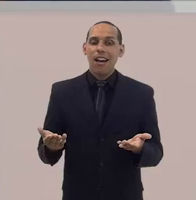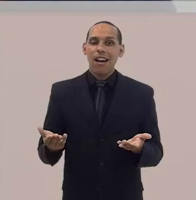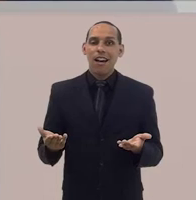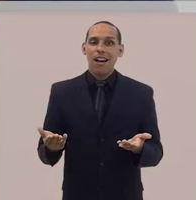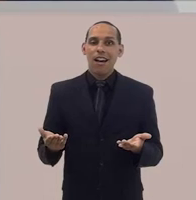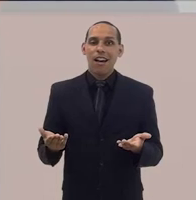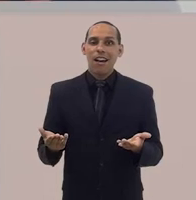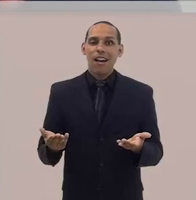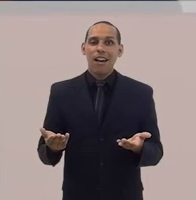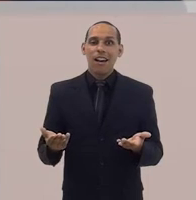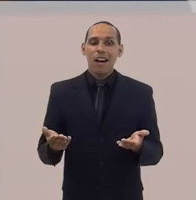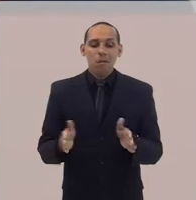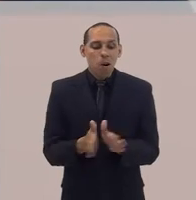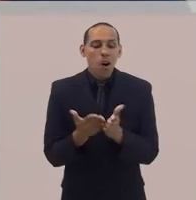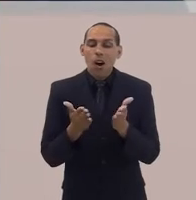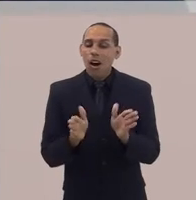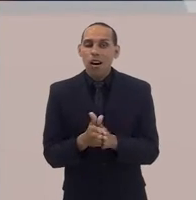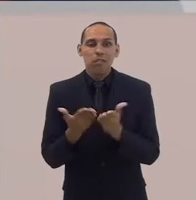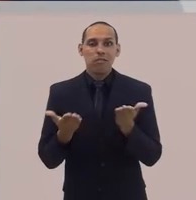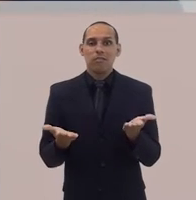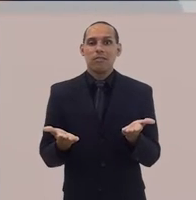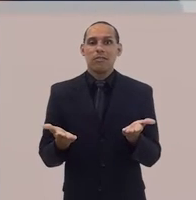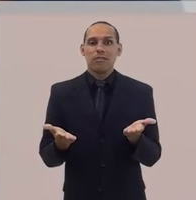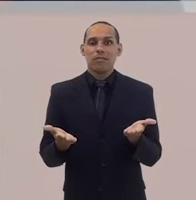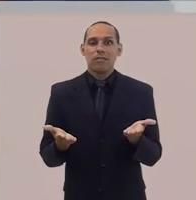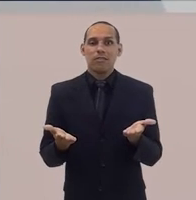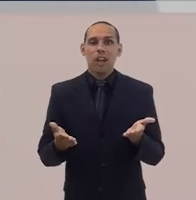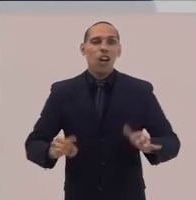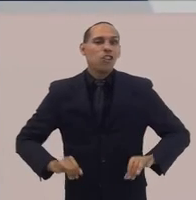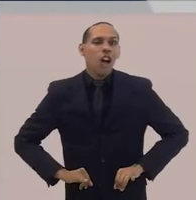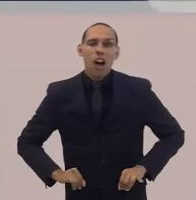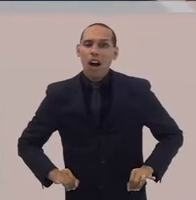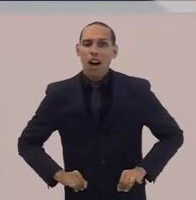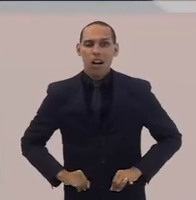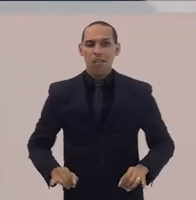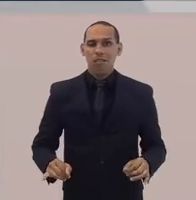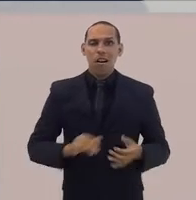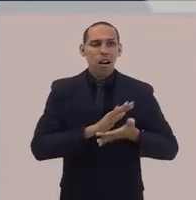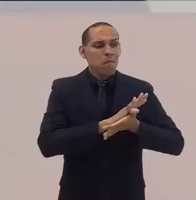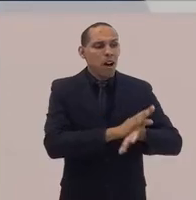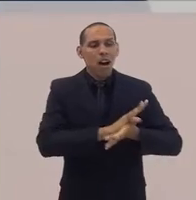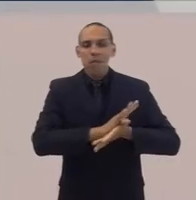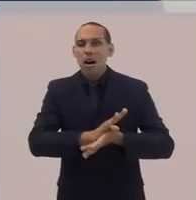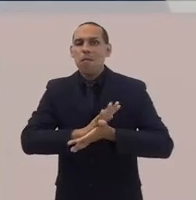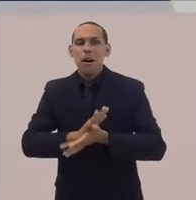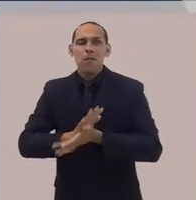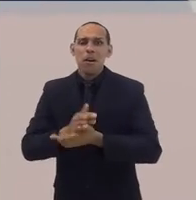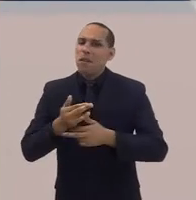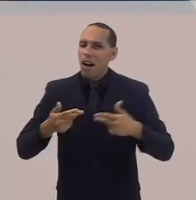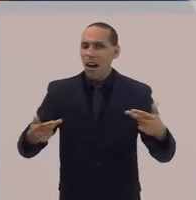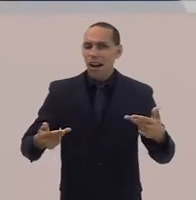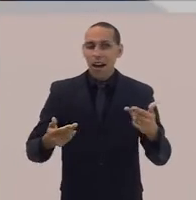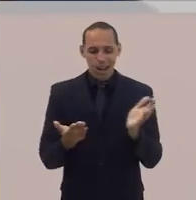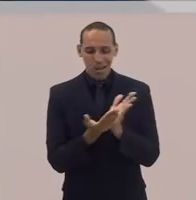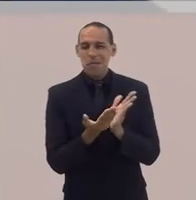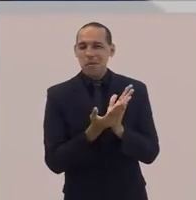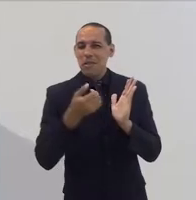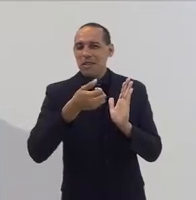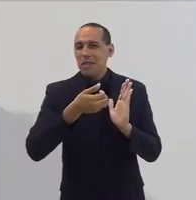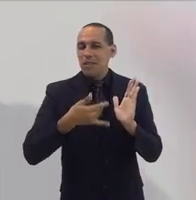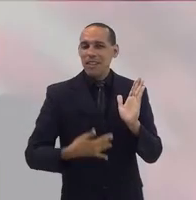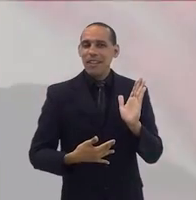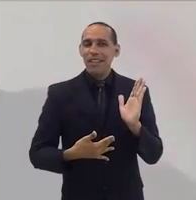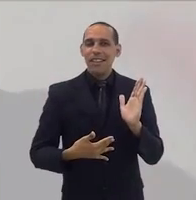empobrecido e que sofria um monte de preconceito. Tem um texto do Evangelho,